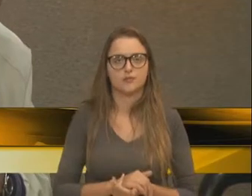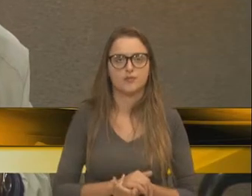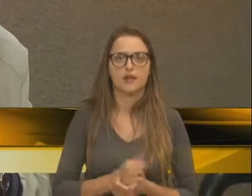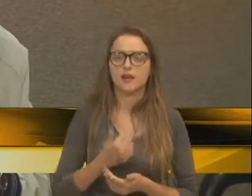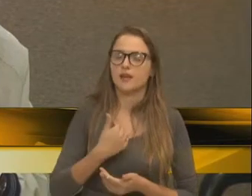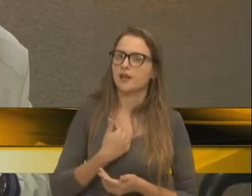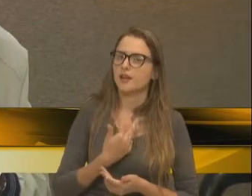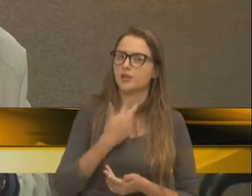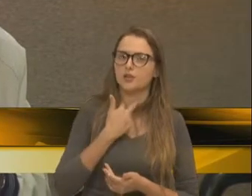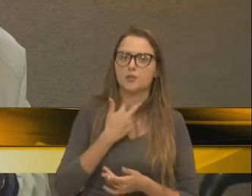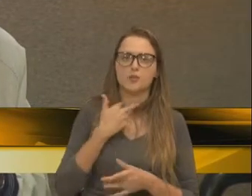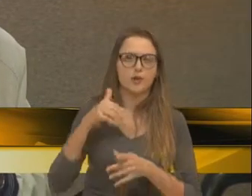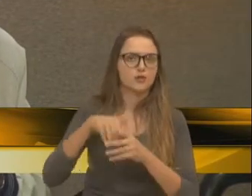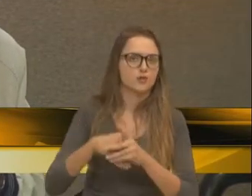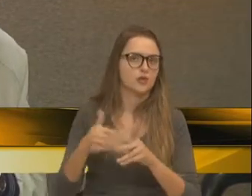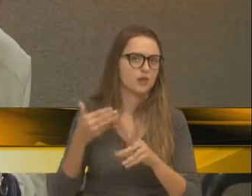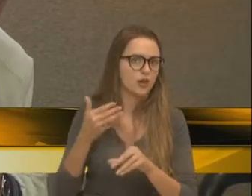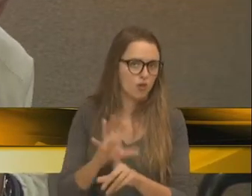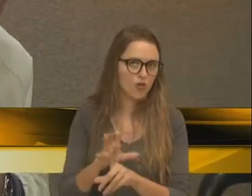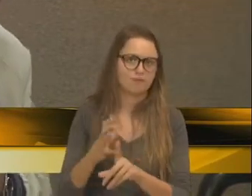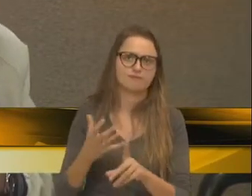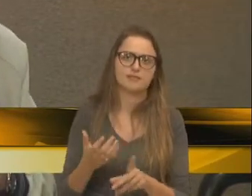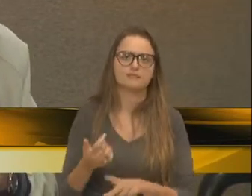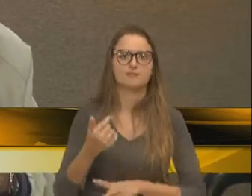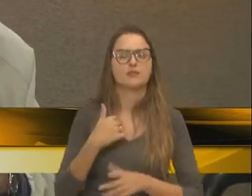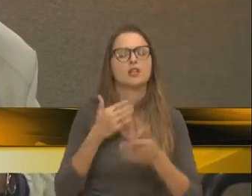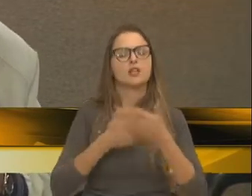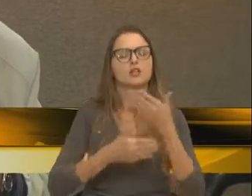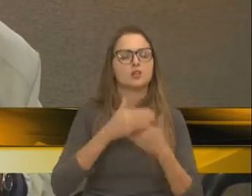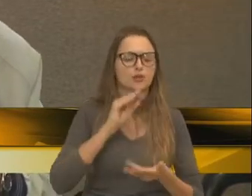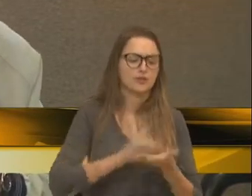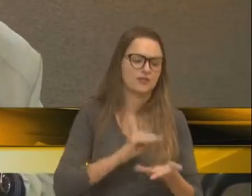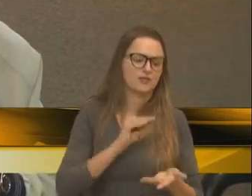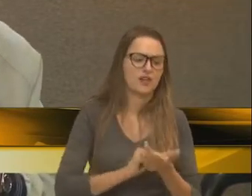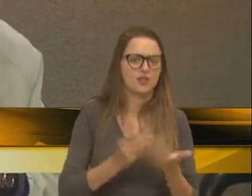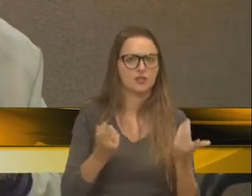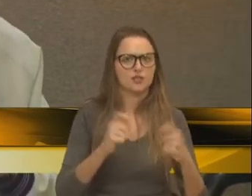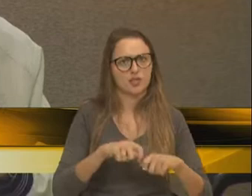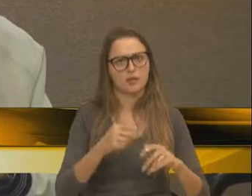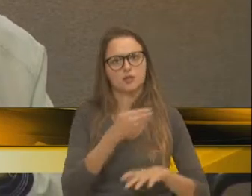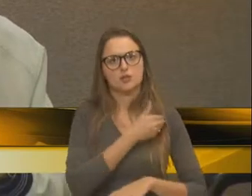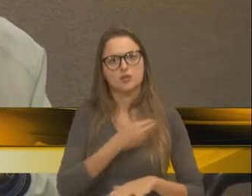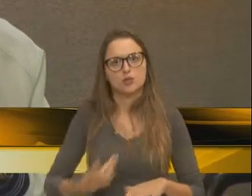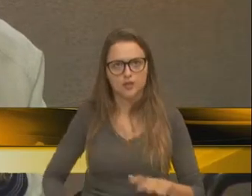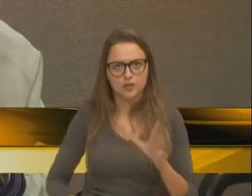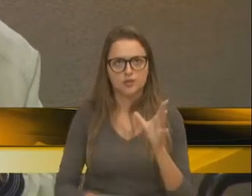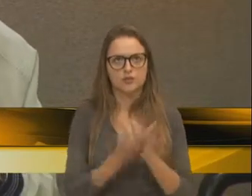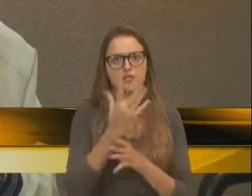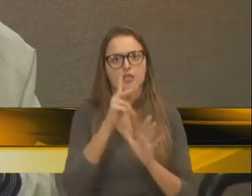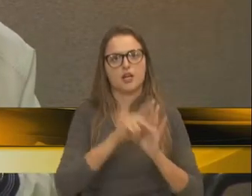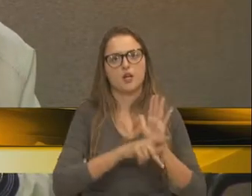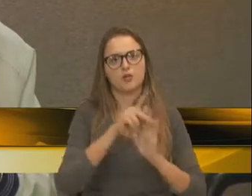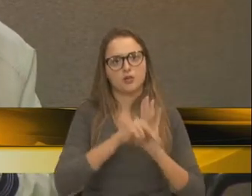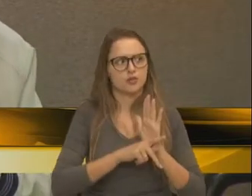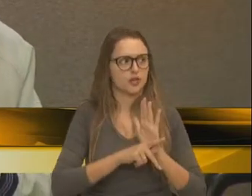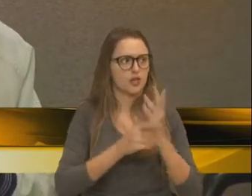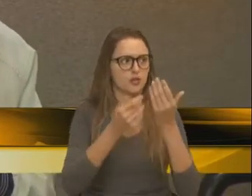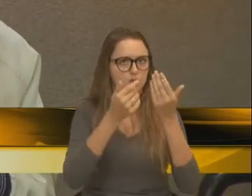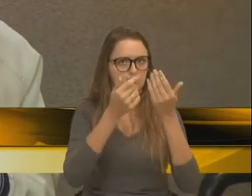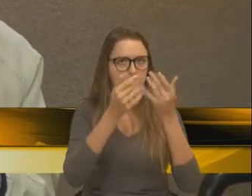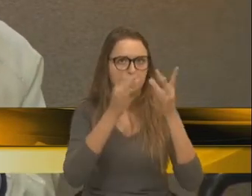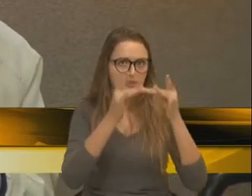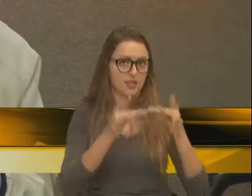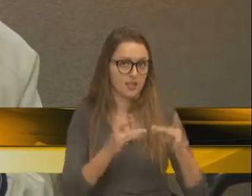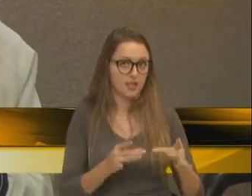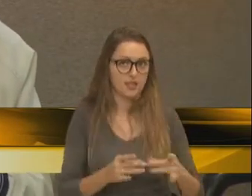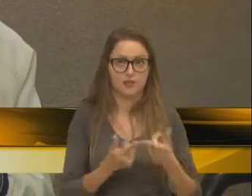não posso votar contra isso aqui, em que pese toda a falta de capacidade do governo de elaborar um projeto bem feito, até agora